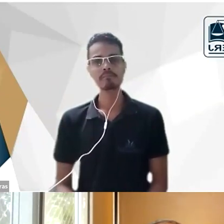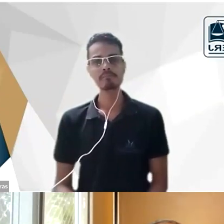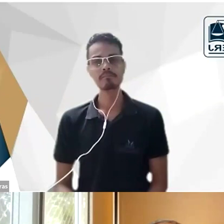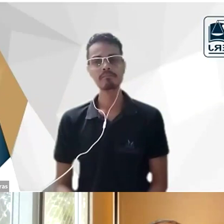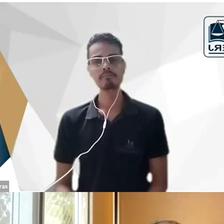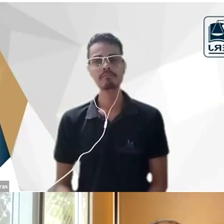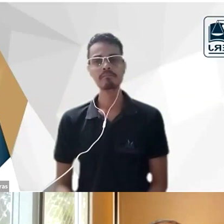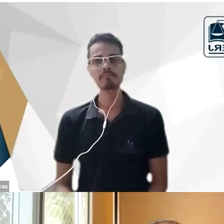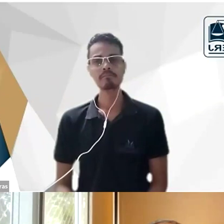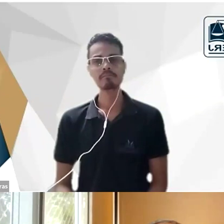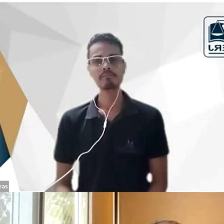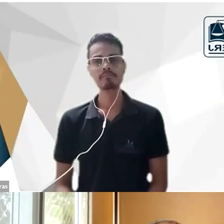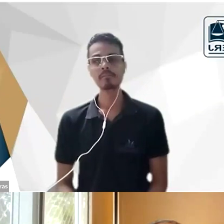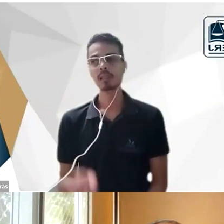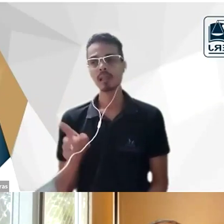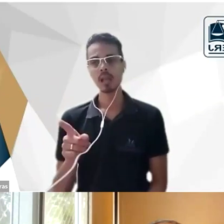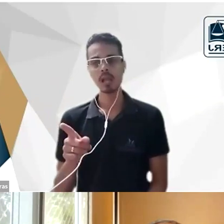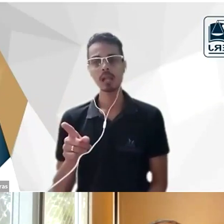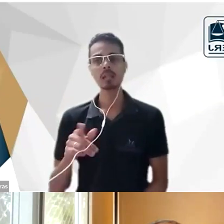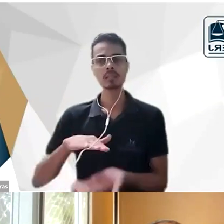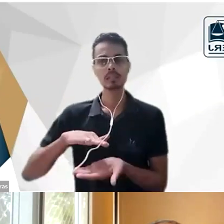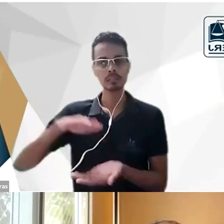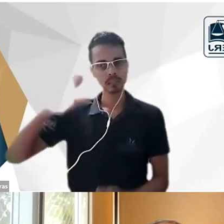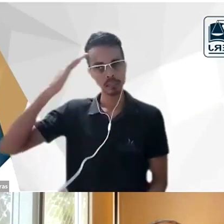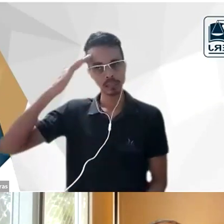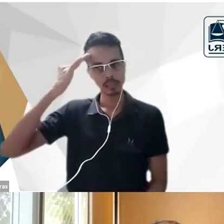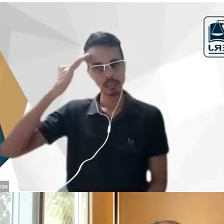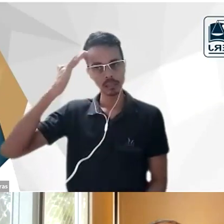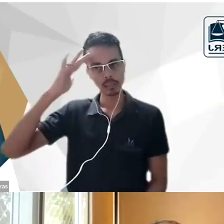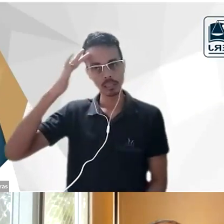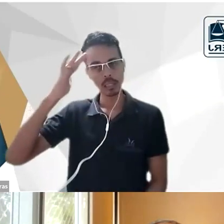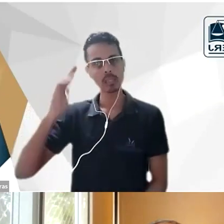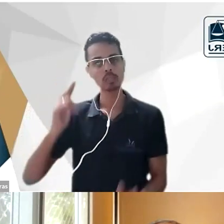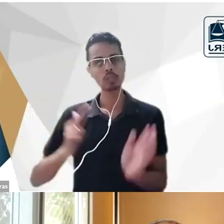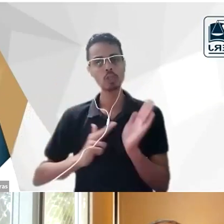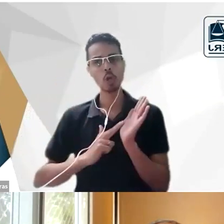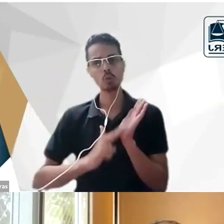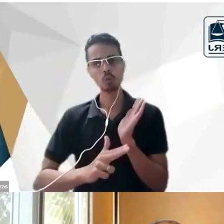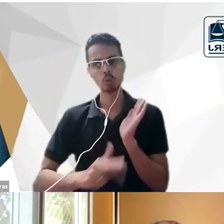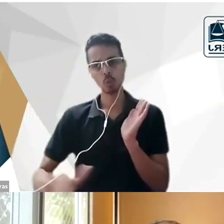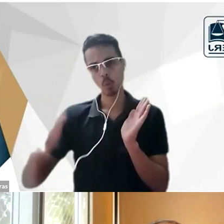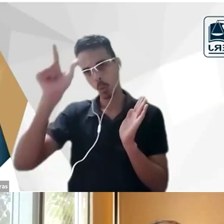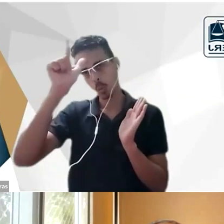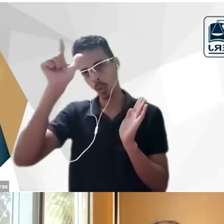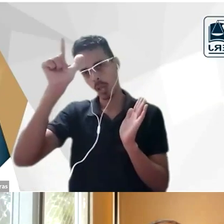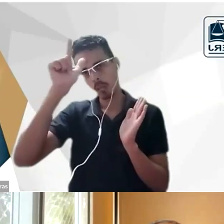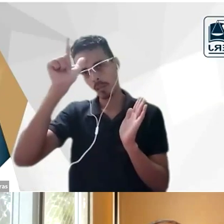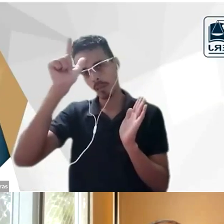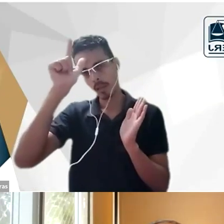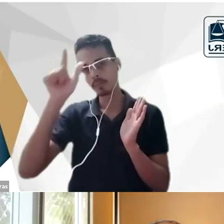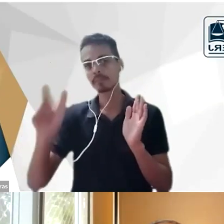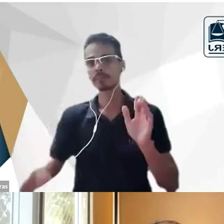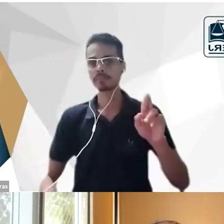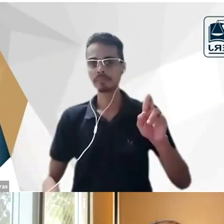de pensadores alemães e aí foi importante que o professor Ricardo Bormann cita